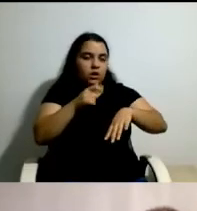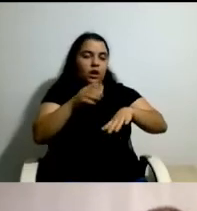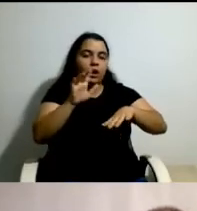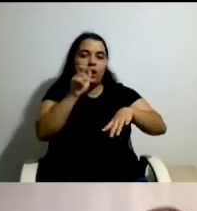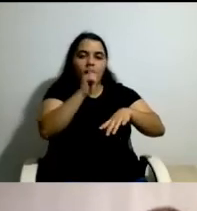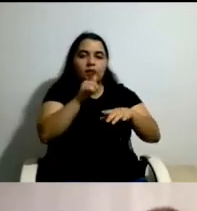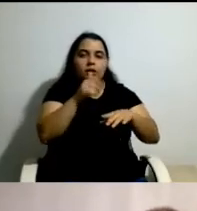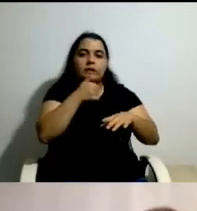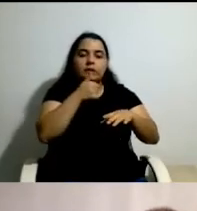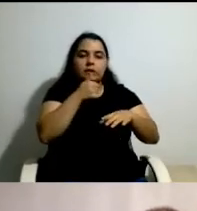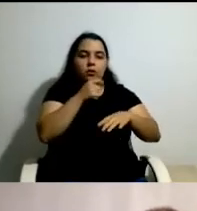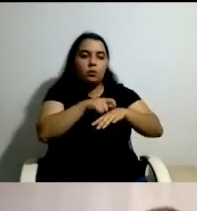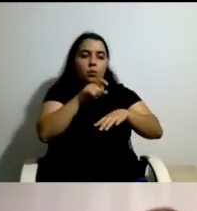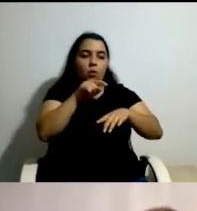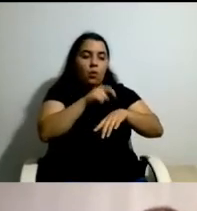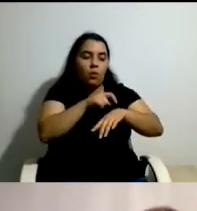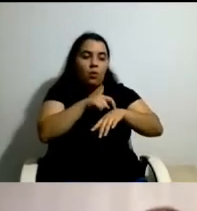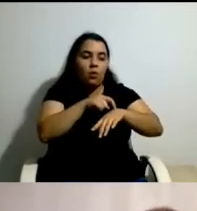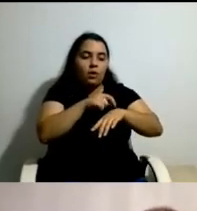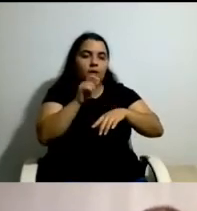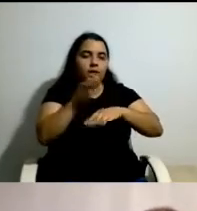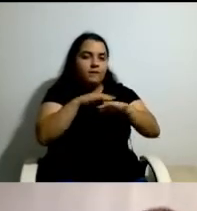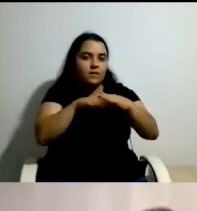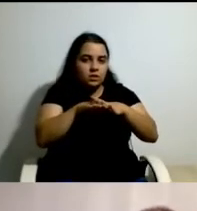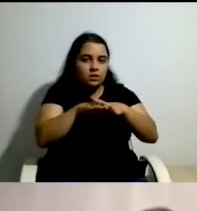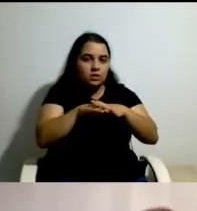acabaram por ser comprometidas numa fase intermédia.